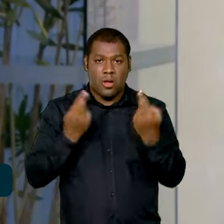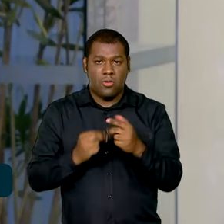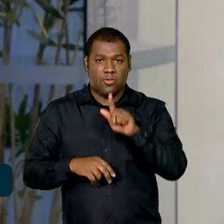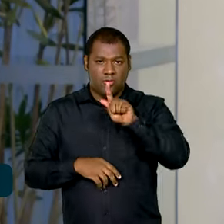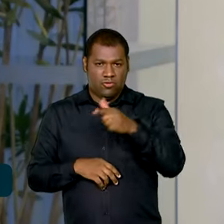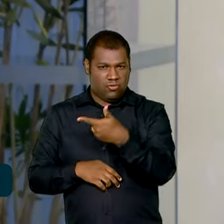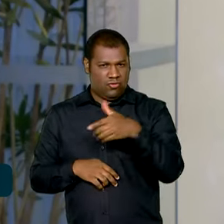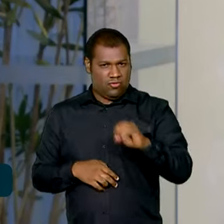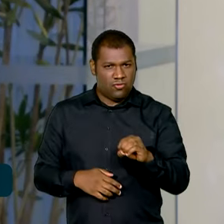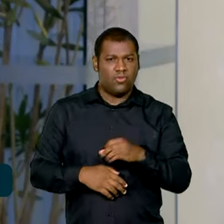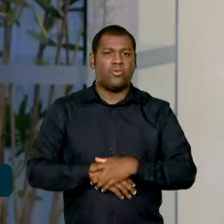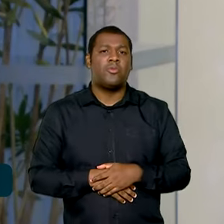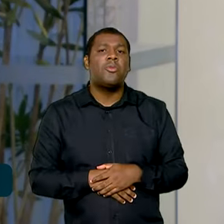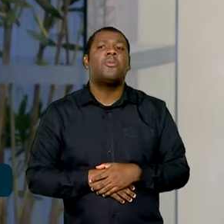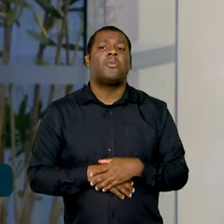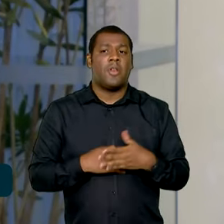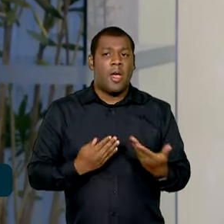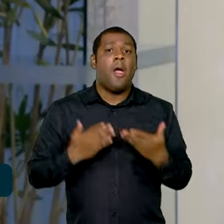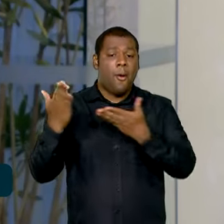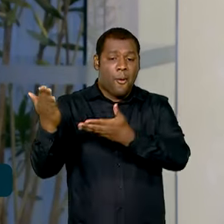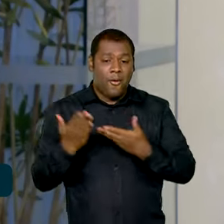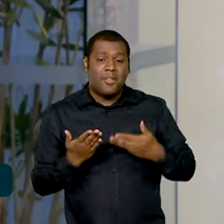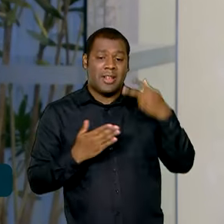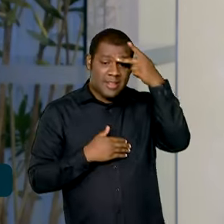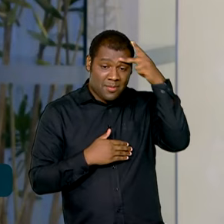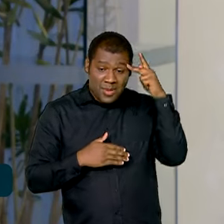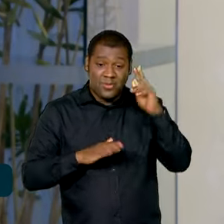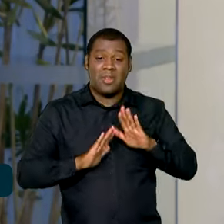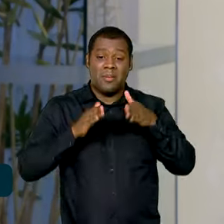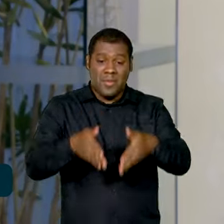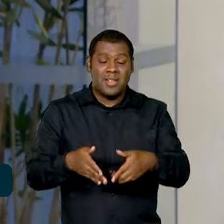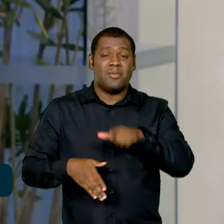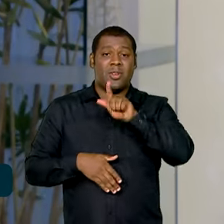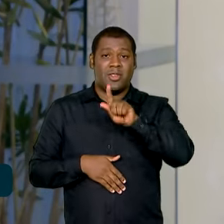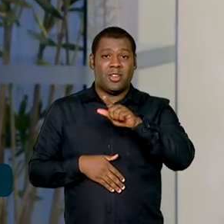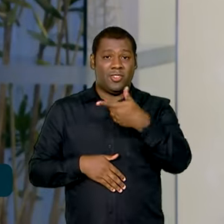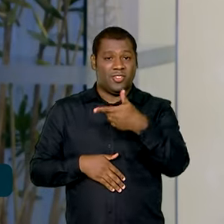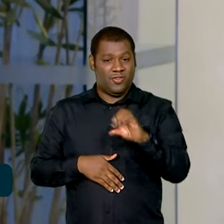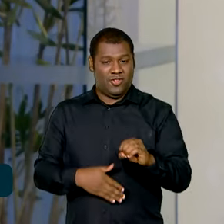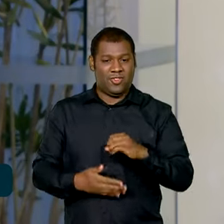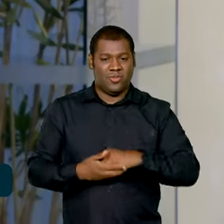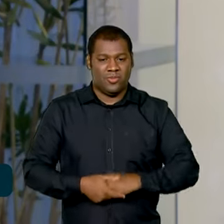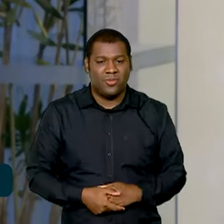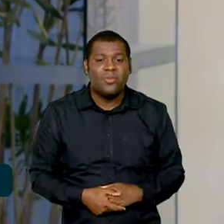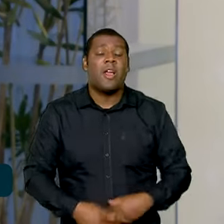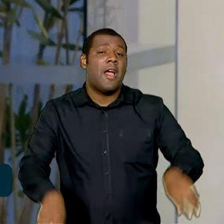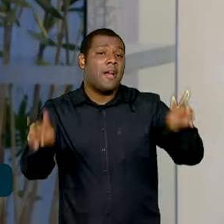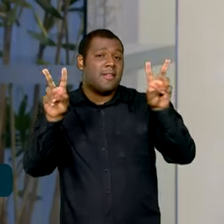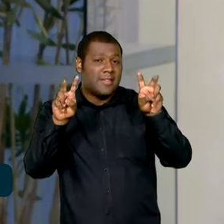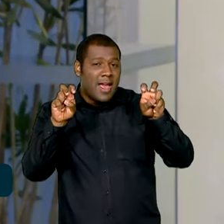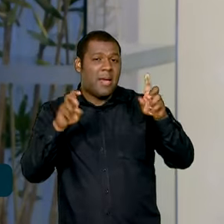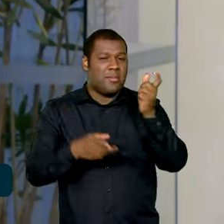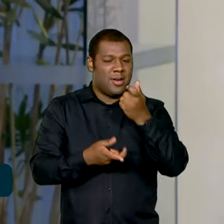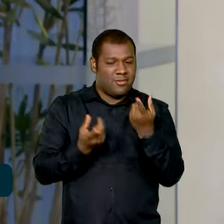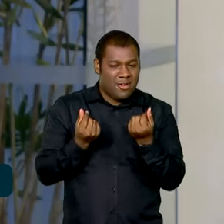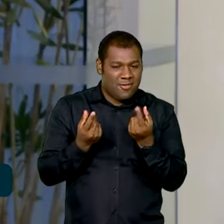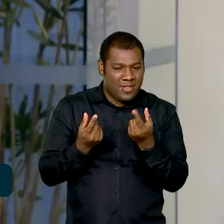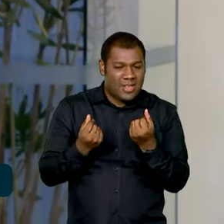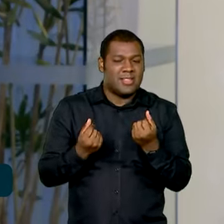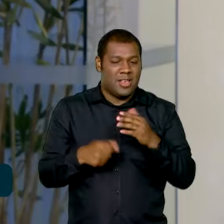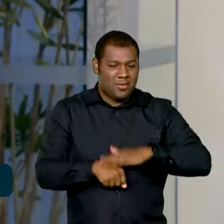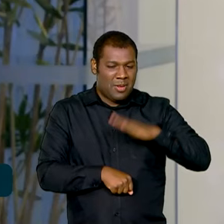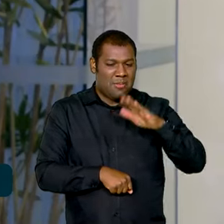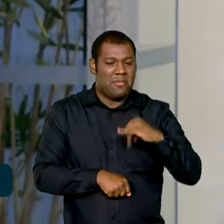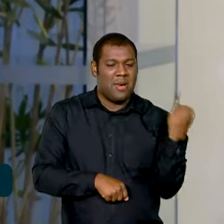é ampliar essa participação e deixar isso como um legado para a instituição. E aí, entre os temas financeiros mais específicos